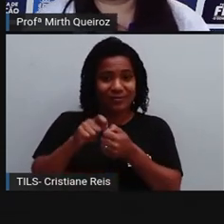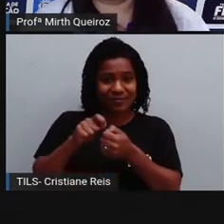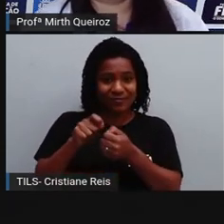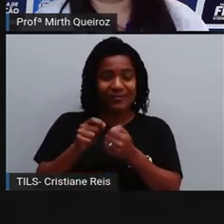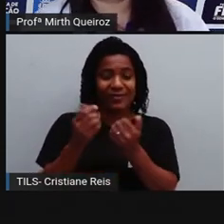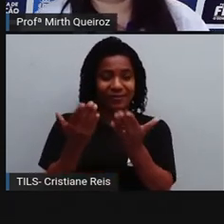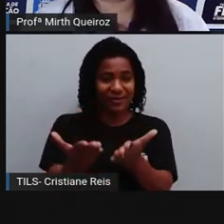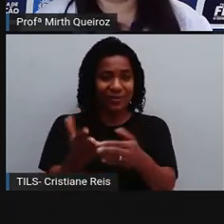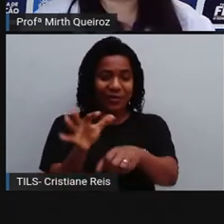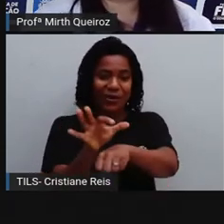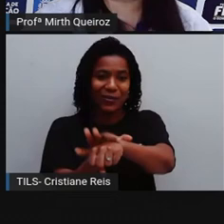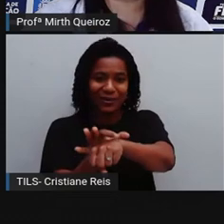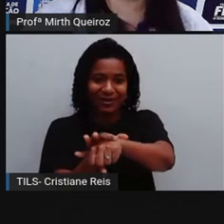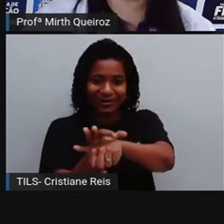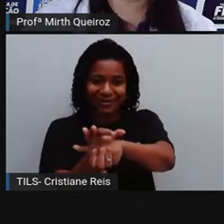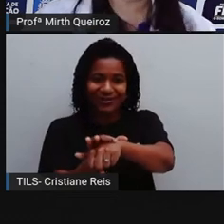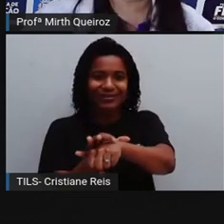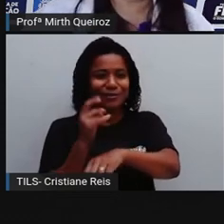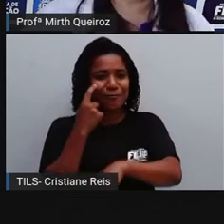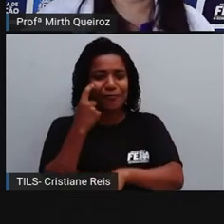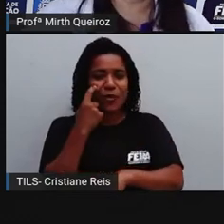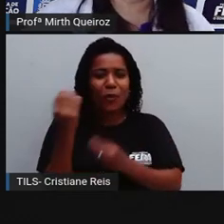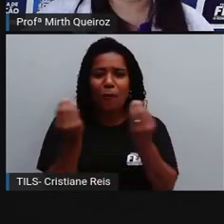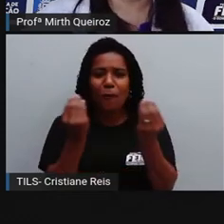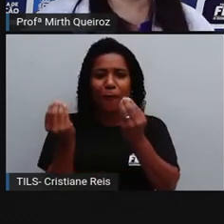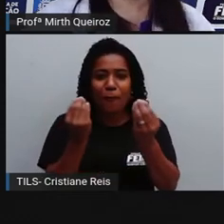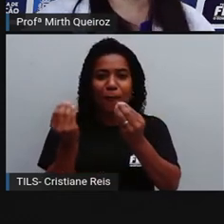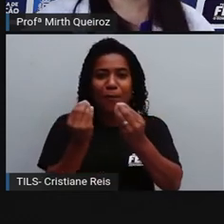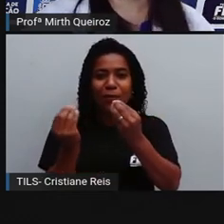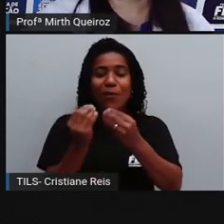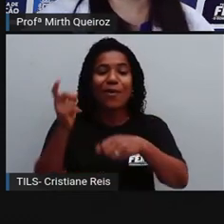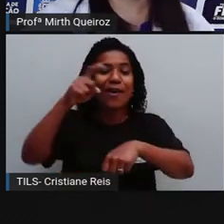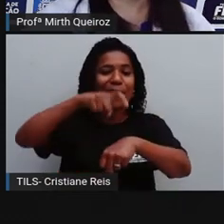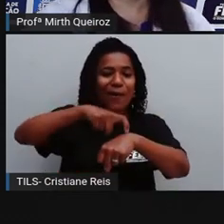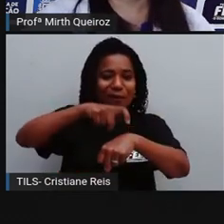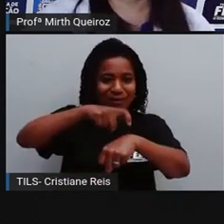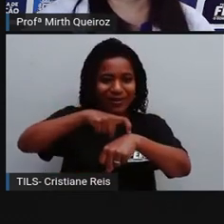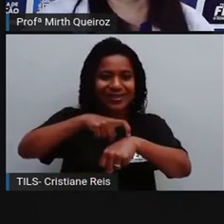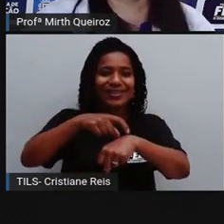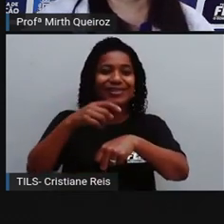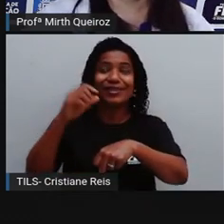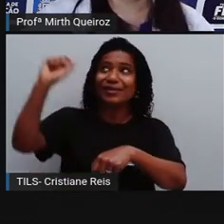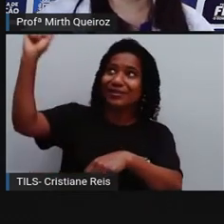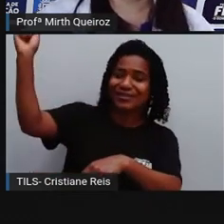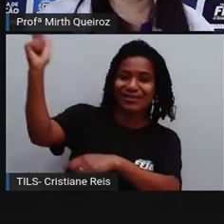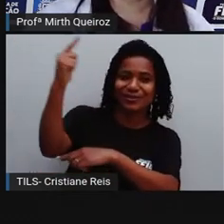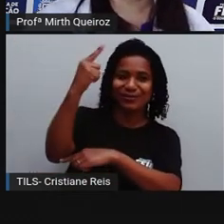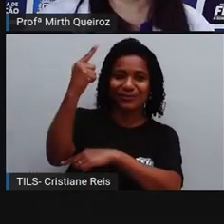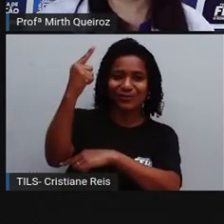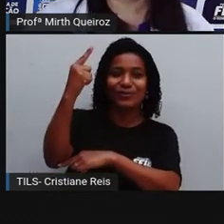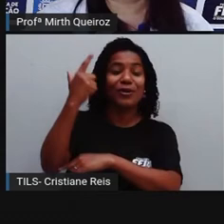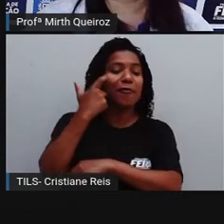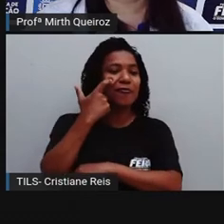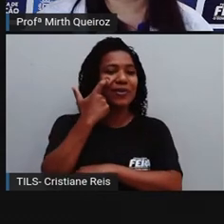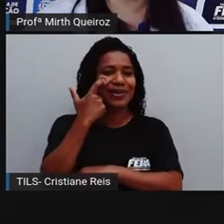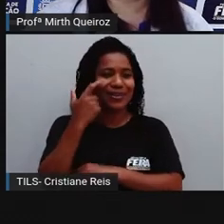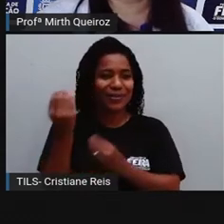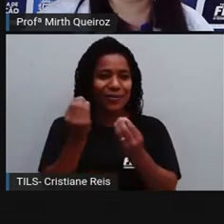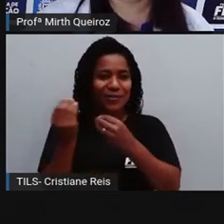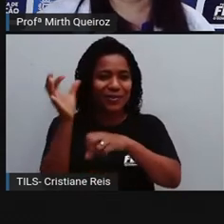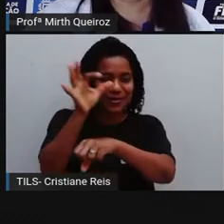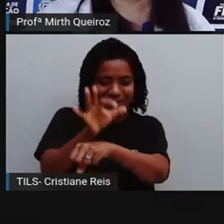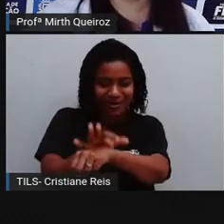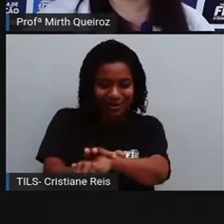relógio, um relógio para a gente saber o horário aí, de acordo com a posição do sol, que é o